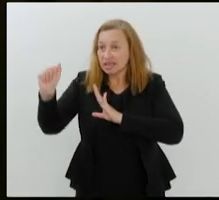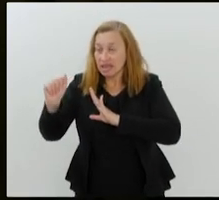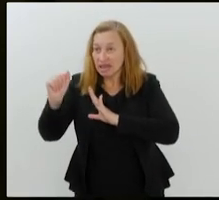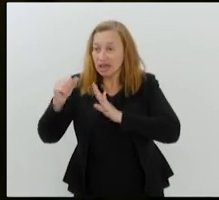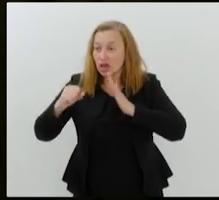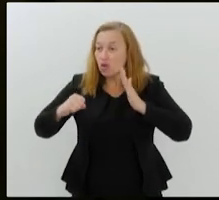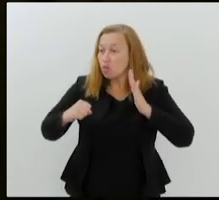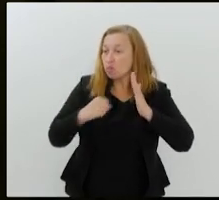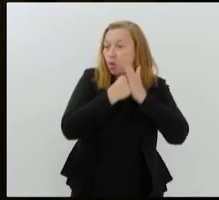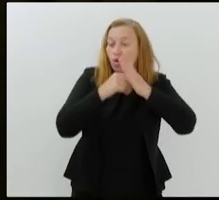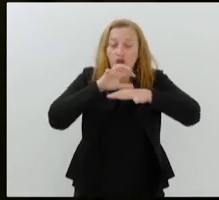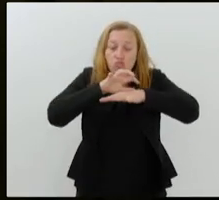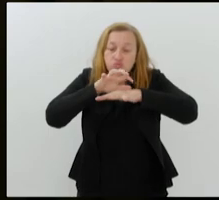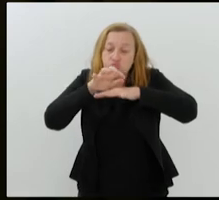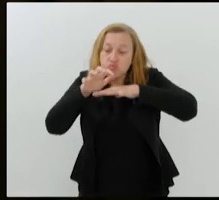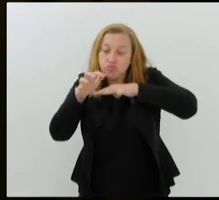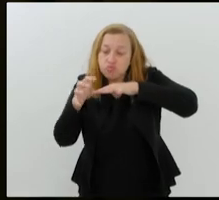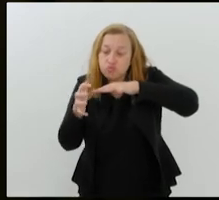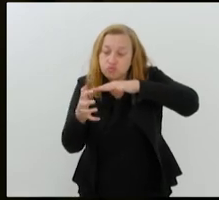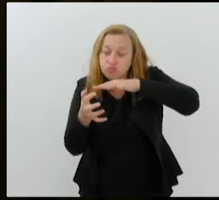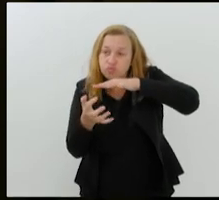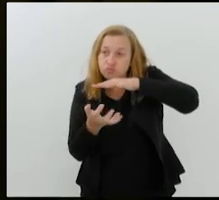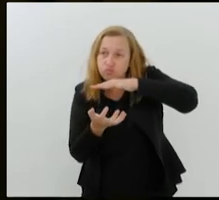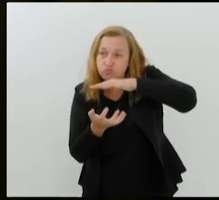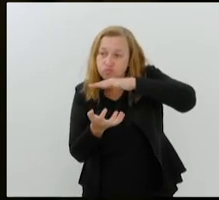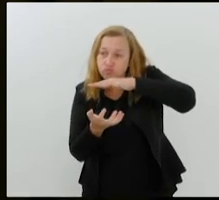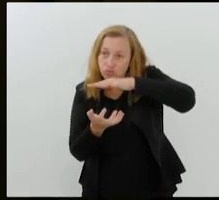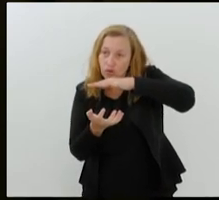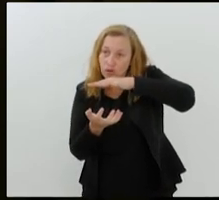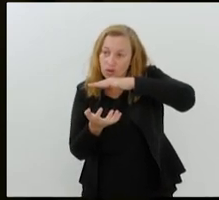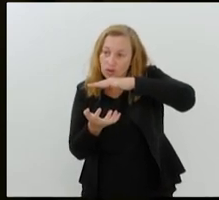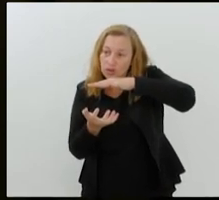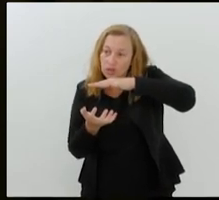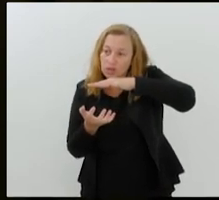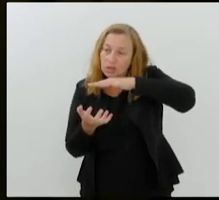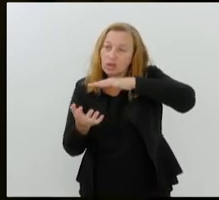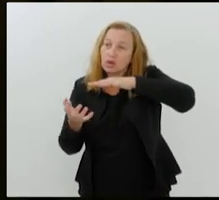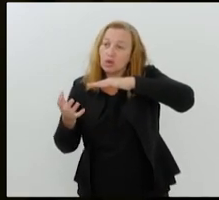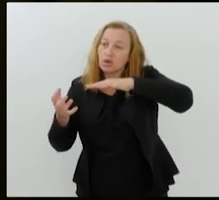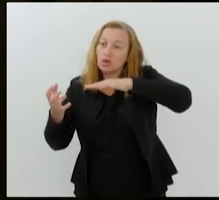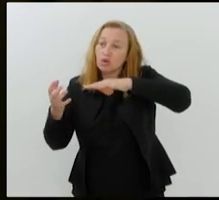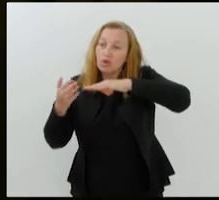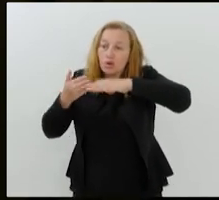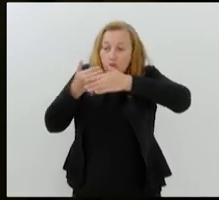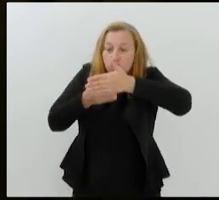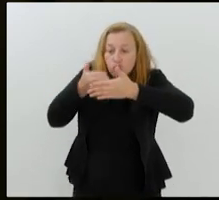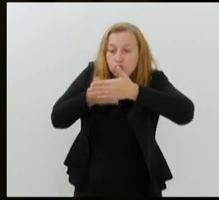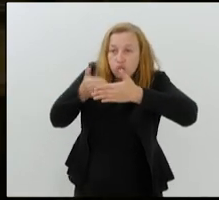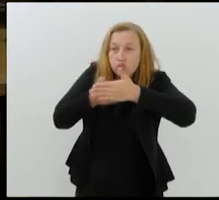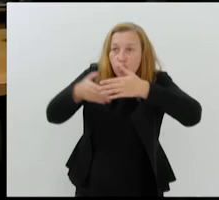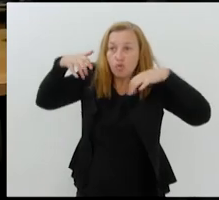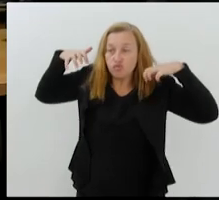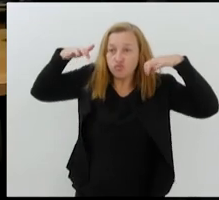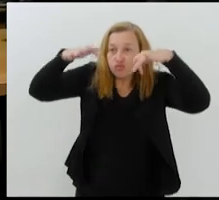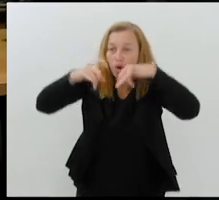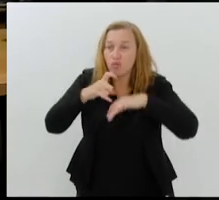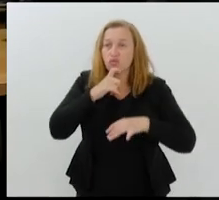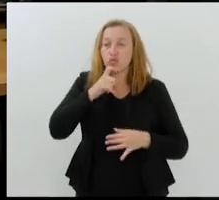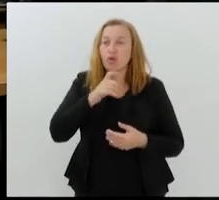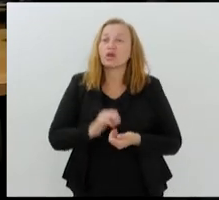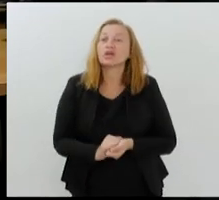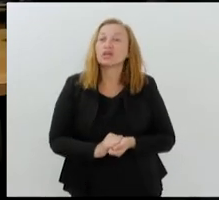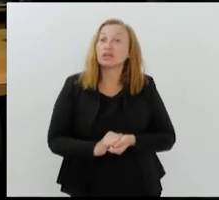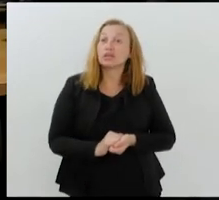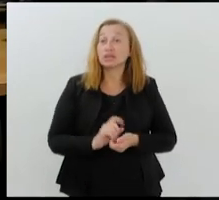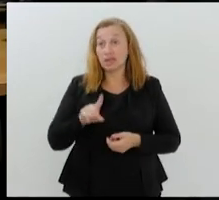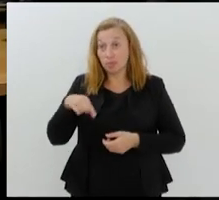que vem impedindo com que as frentes frias cheguem na região sudeste, na região central do Brasil também. E daqui